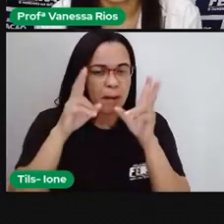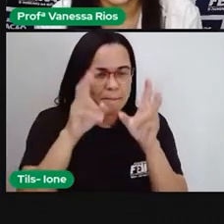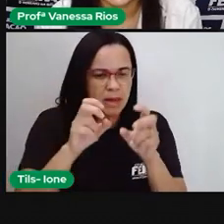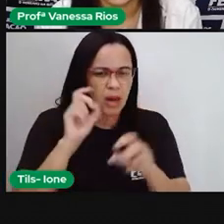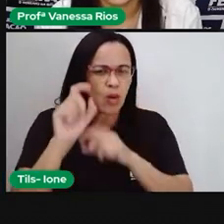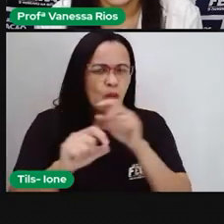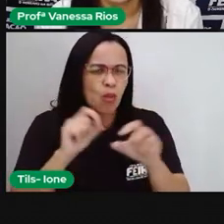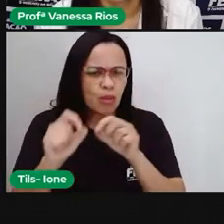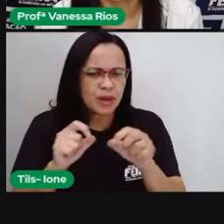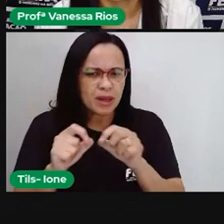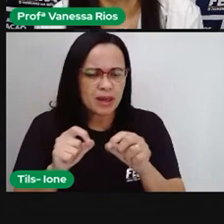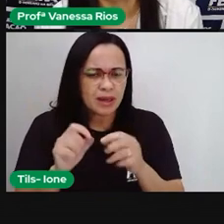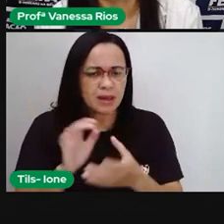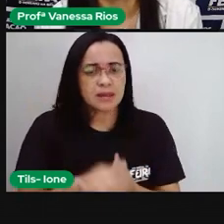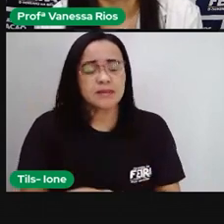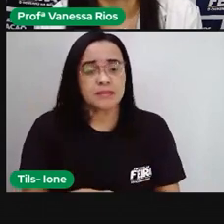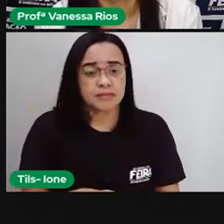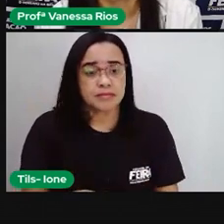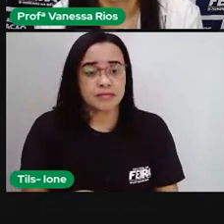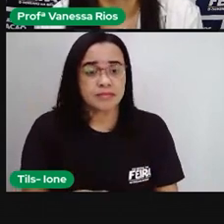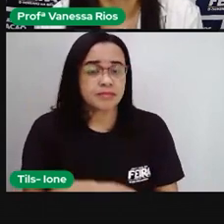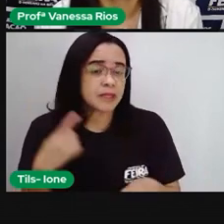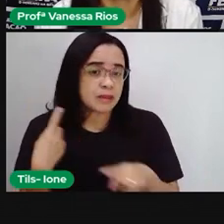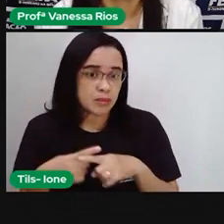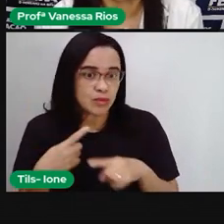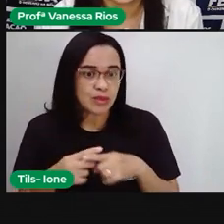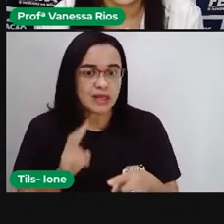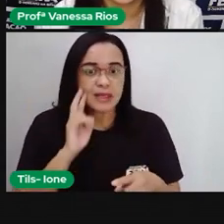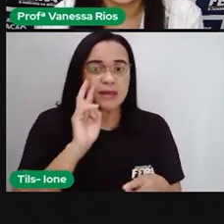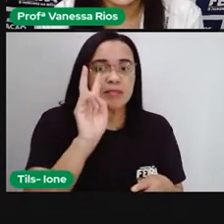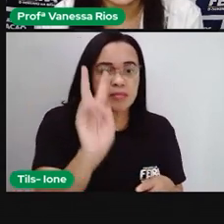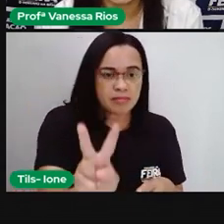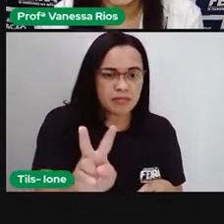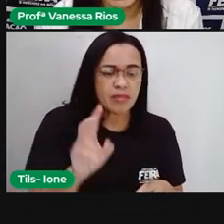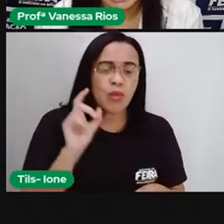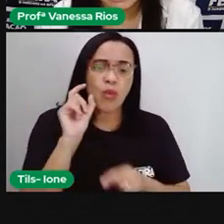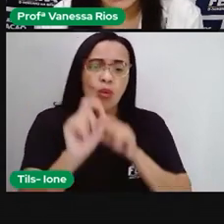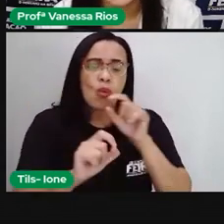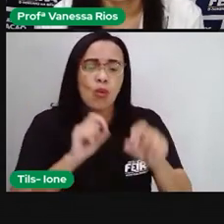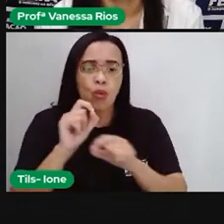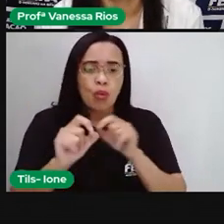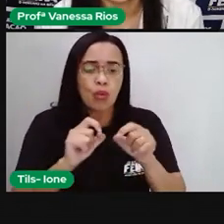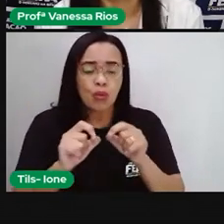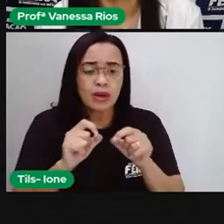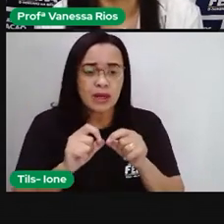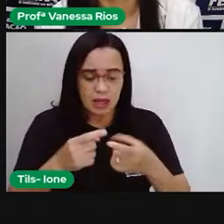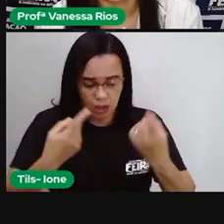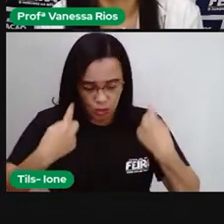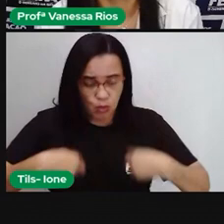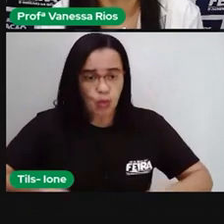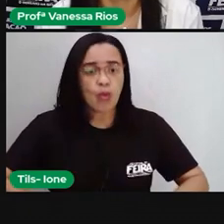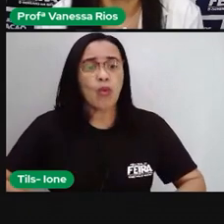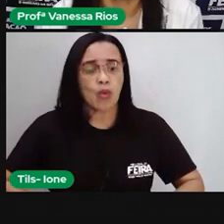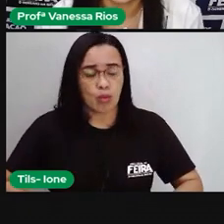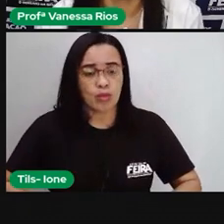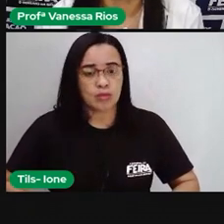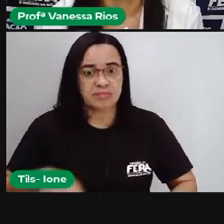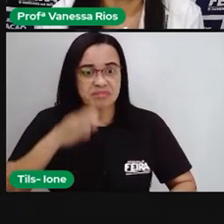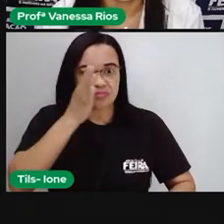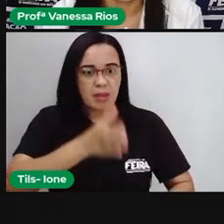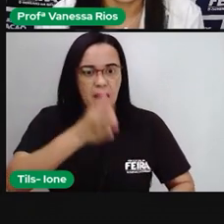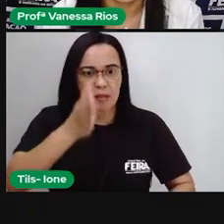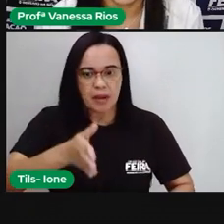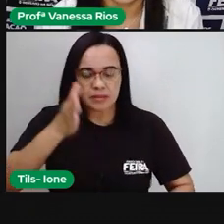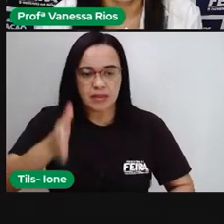bilateral. Pois é possível traçar um eixo vertical bem no meio e cada metade será igual